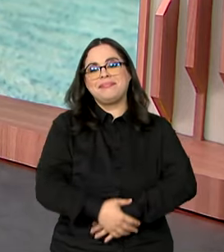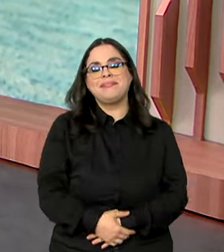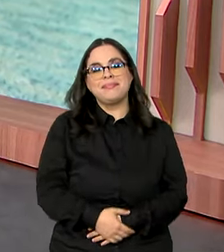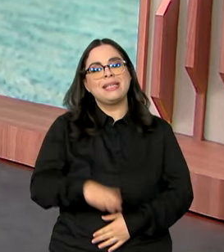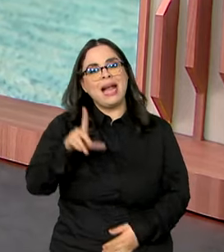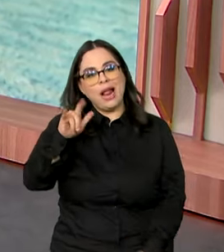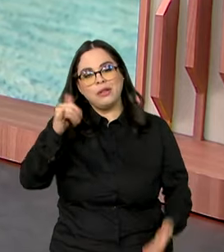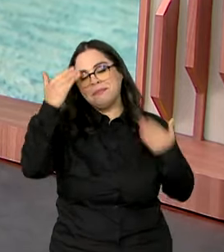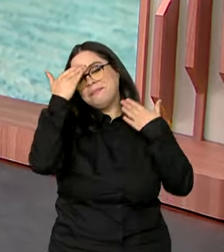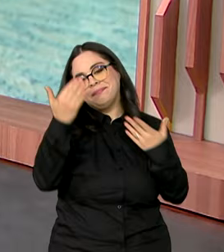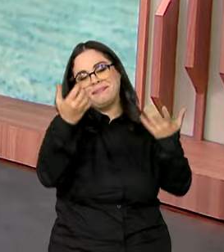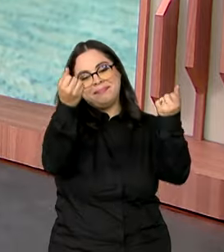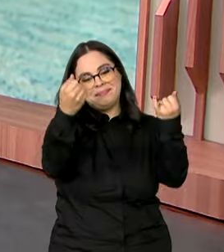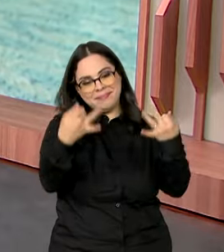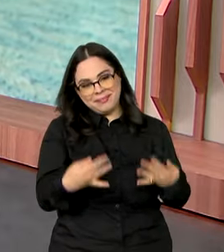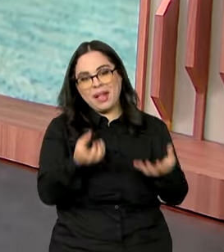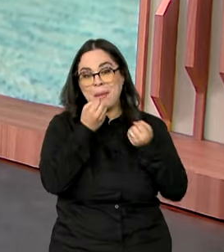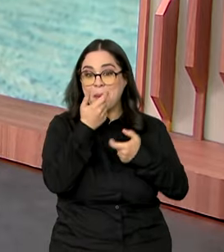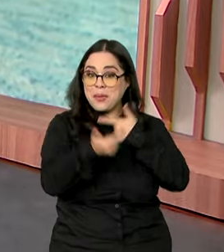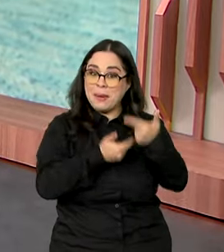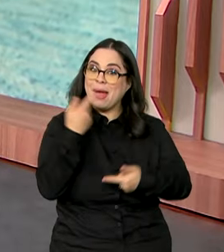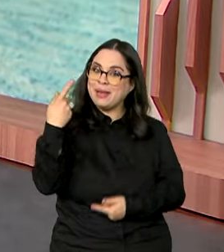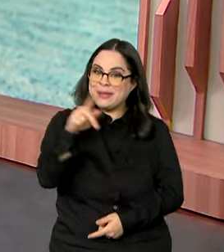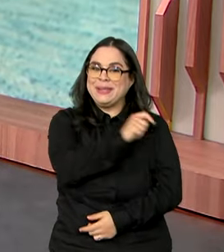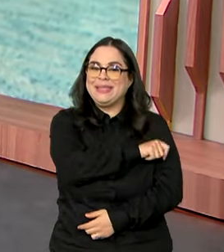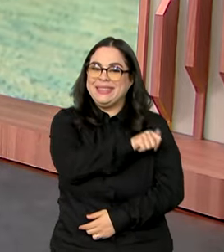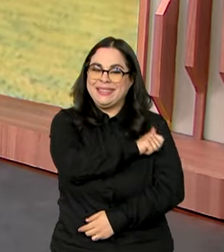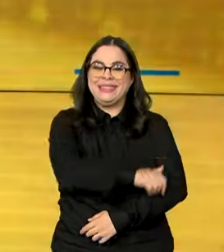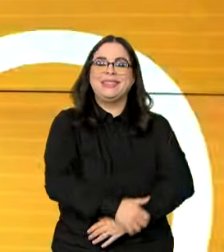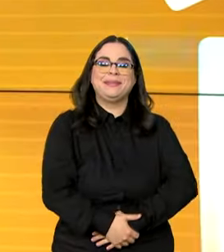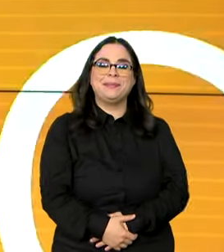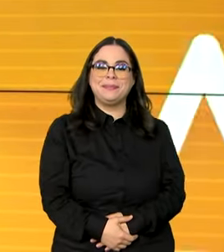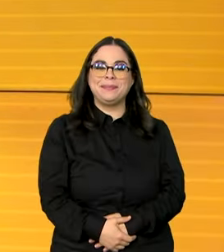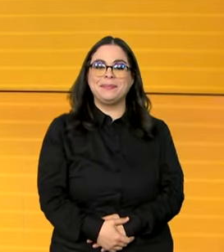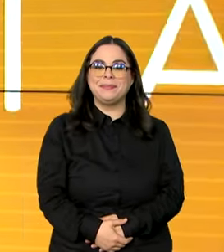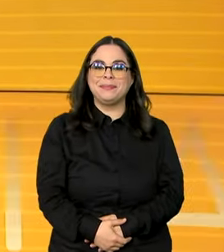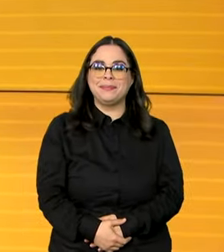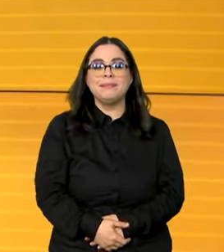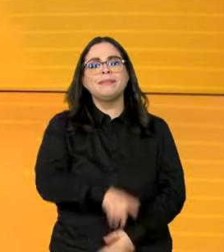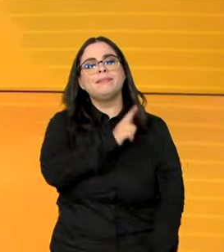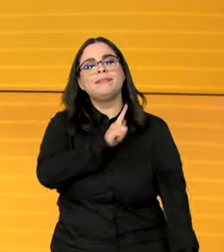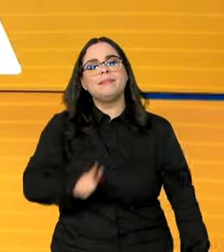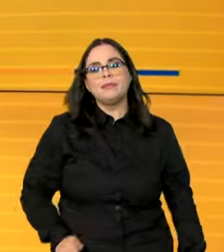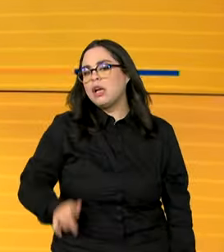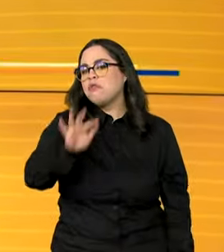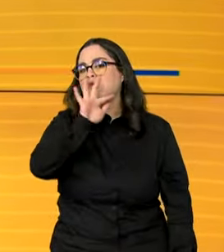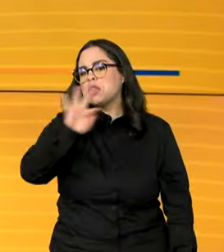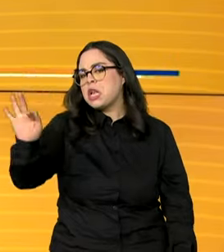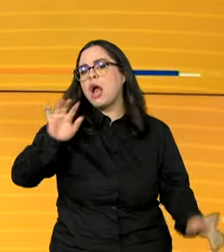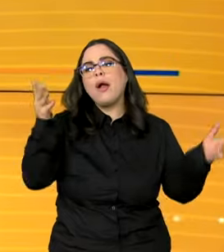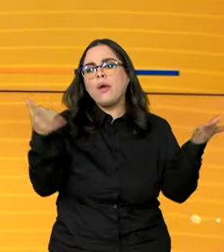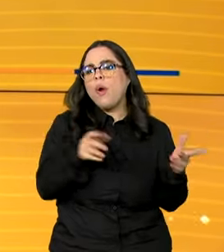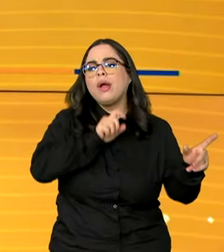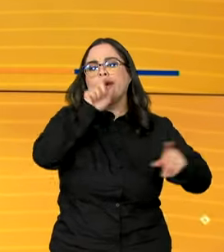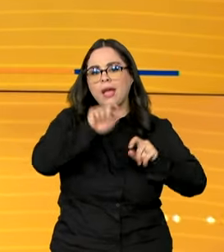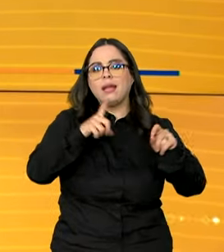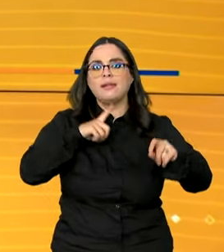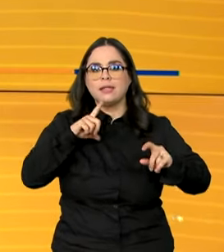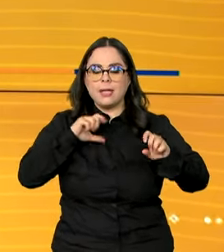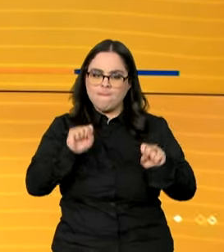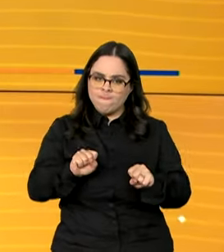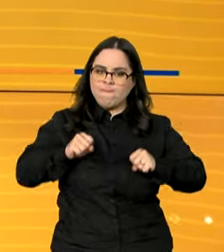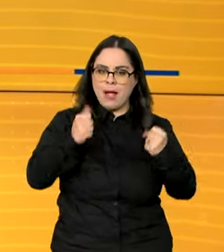Cláudia. Obrigada pelas informações. Bom trabalho para você no Rio de Janeiro. E o governo federal tem fortalecido o apoio aos